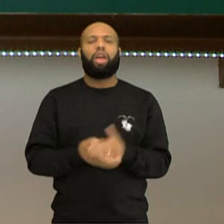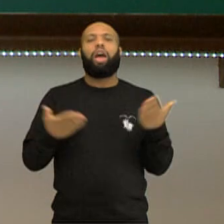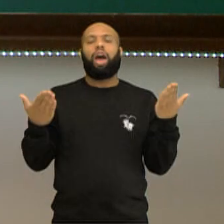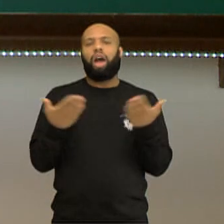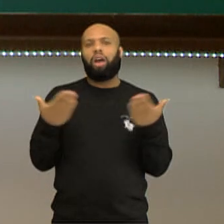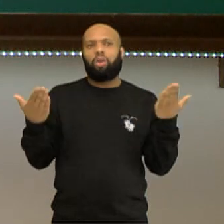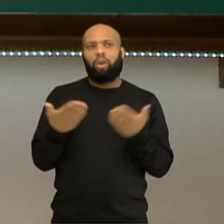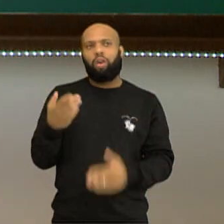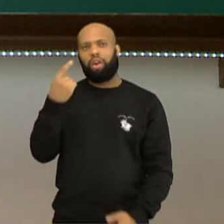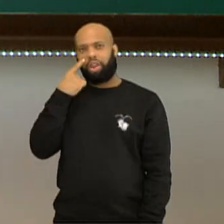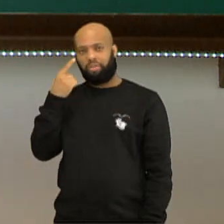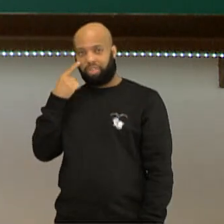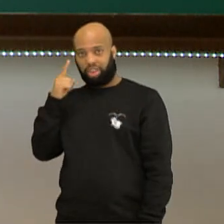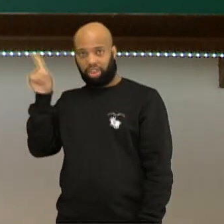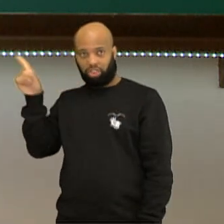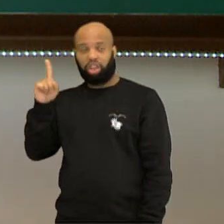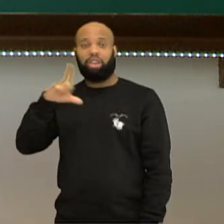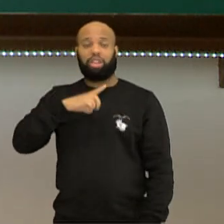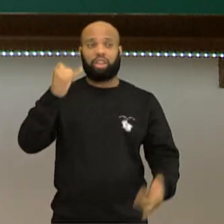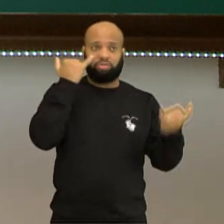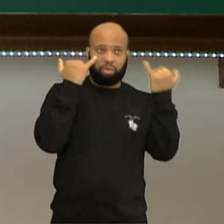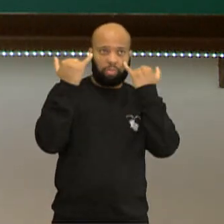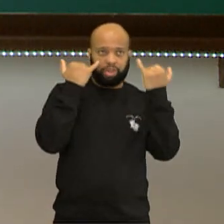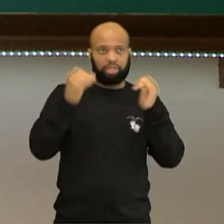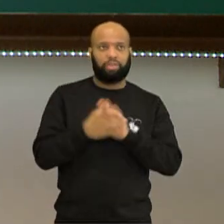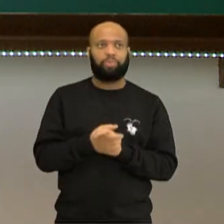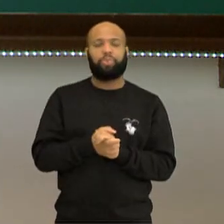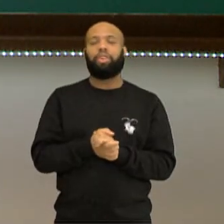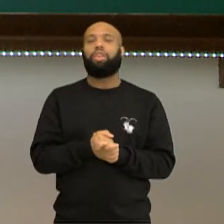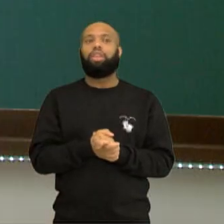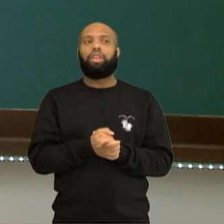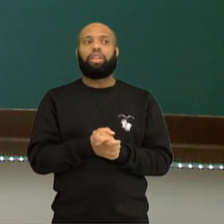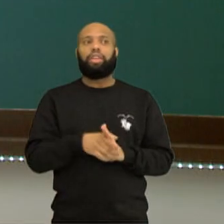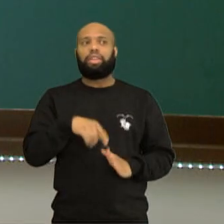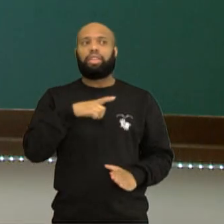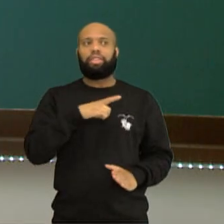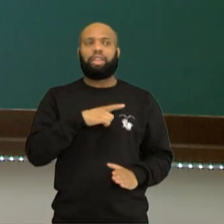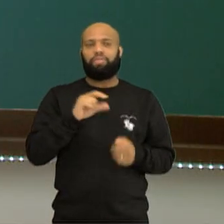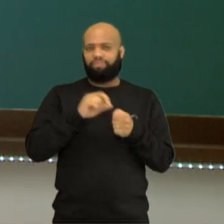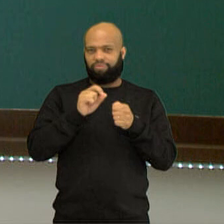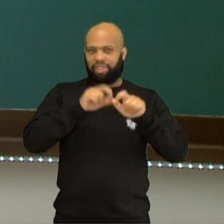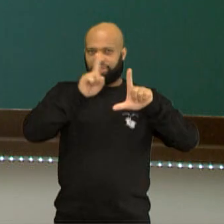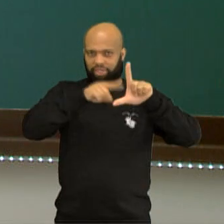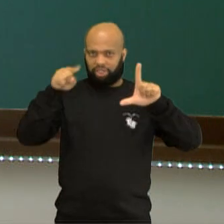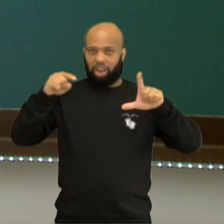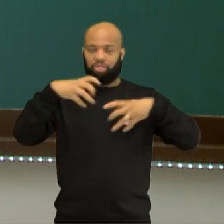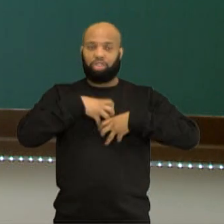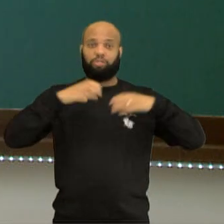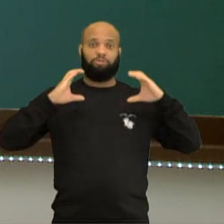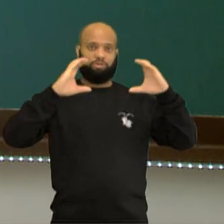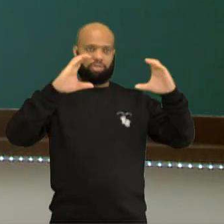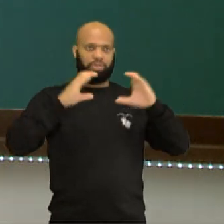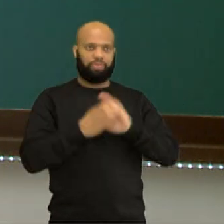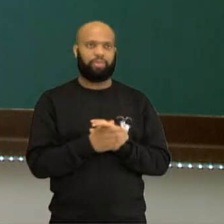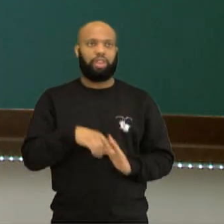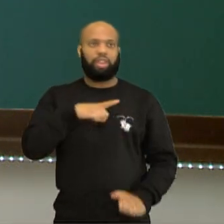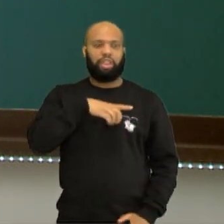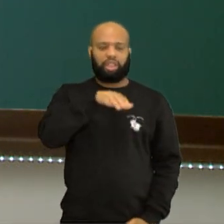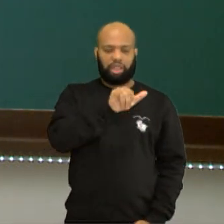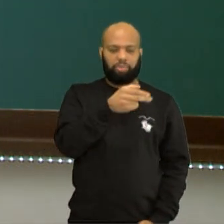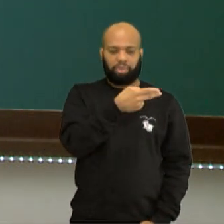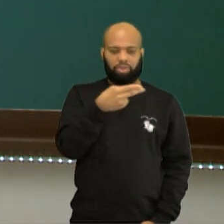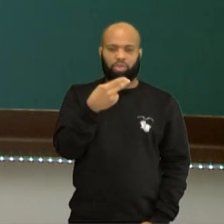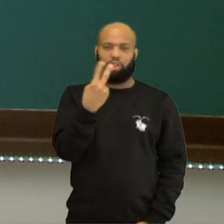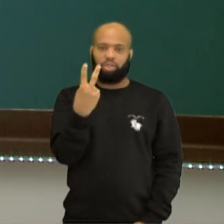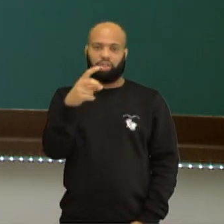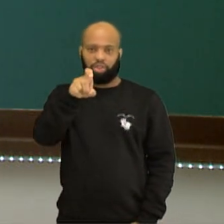falando nisso, né? Considere aqui algumas informações. A gente tem aqui, para construir um gráfico, de uma função. y igual a